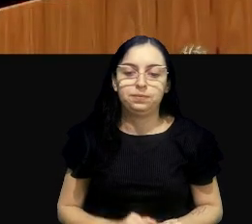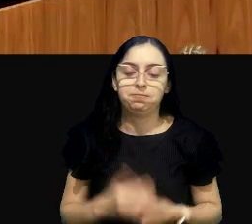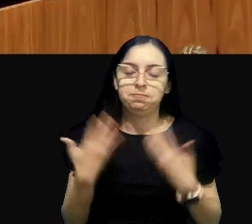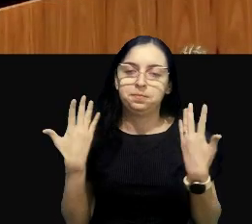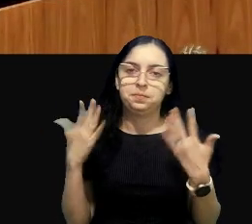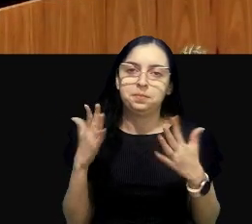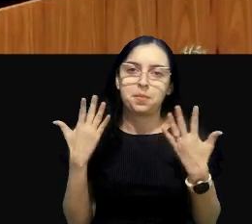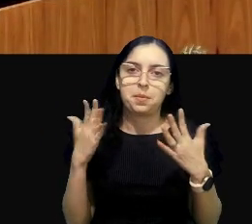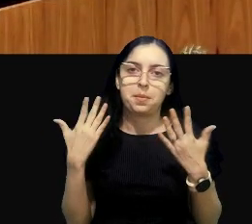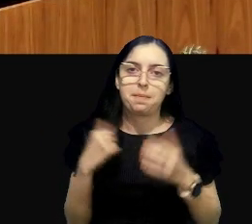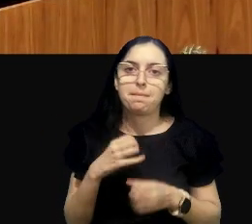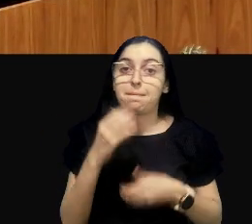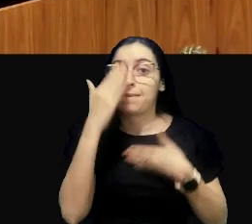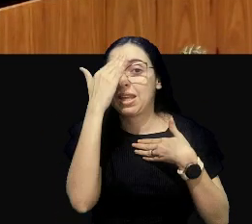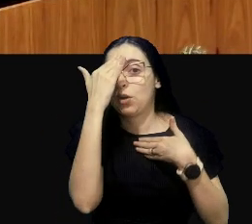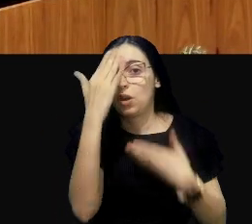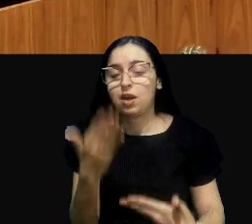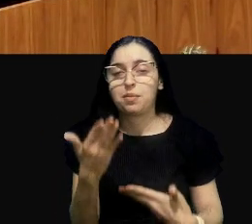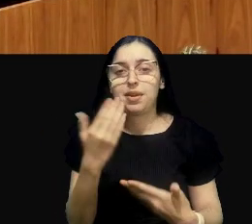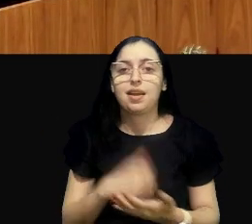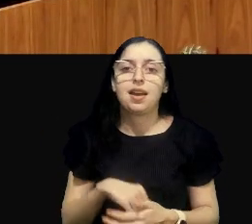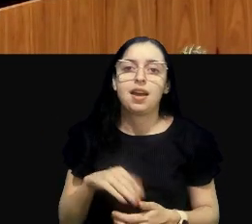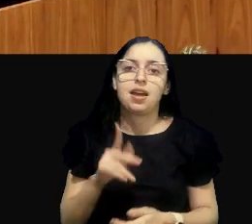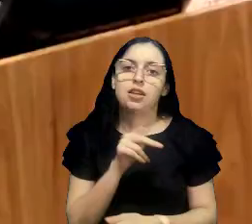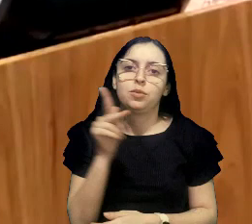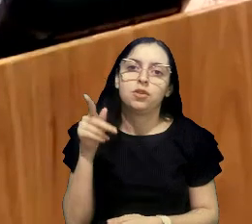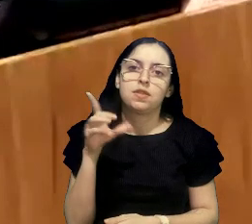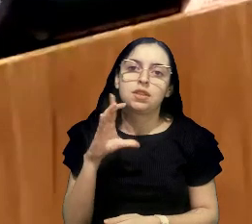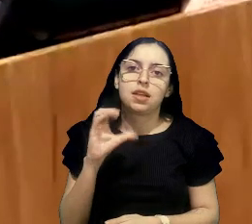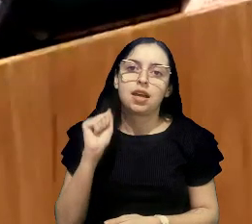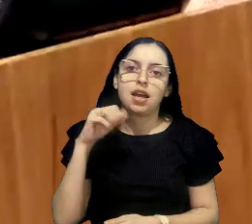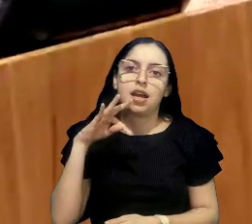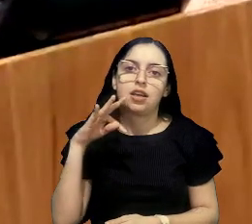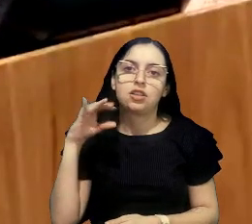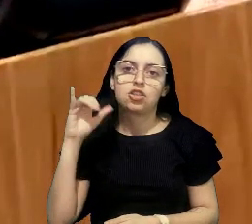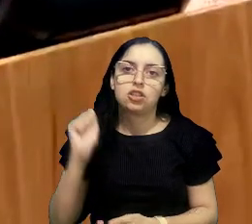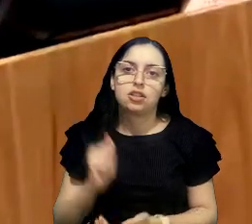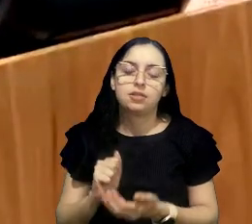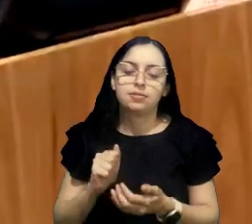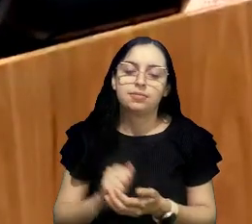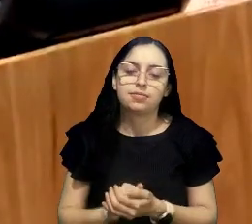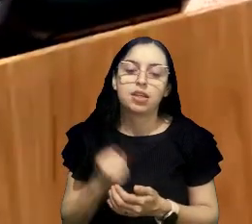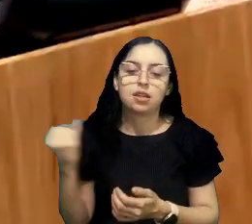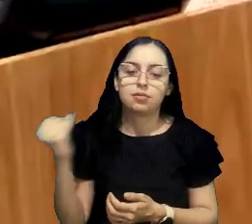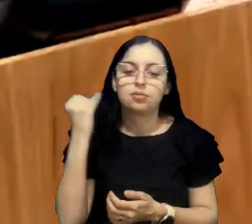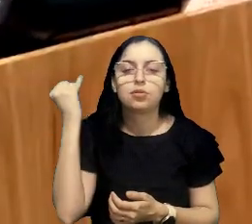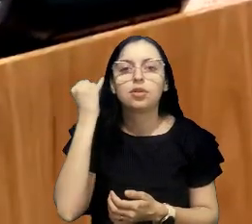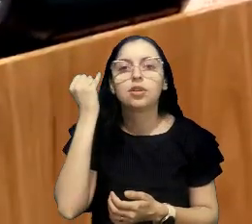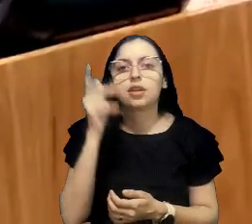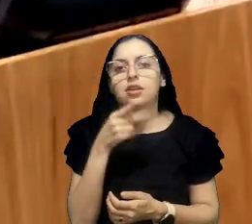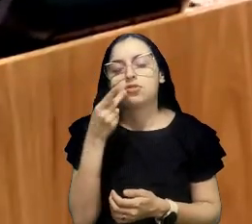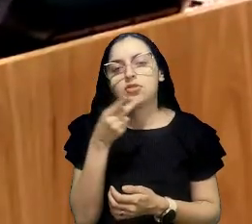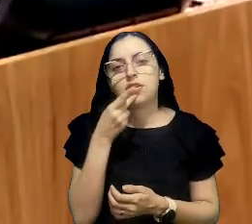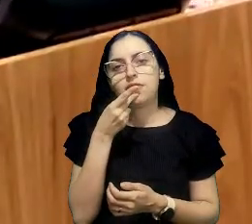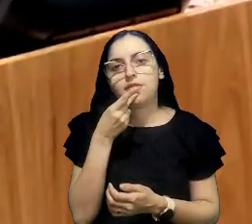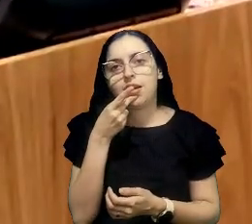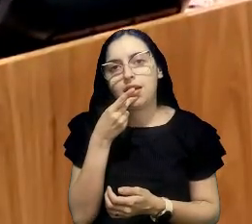Muito obrigada, professora Kátia. Muito importante a sua fala.